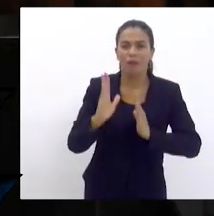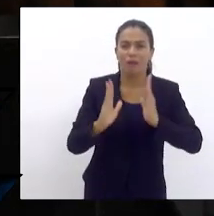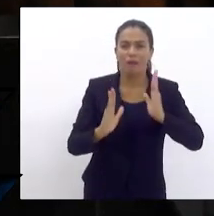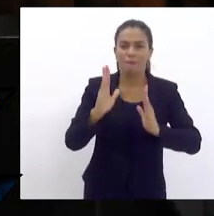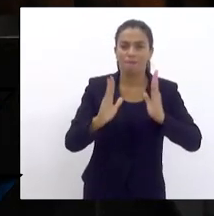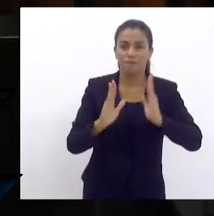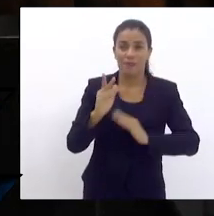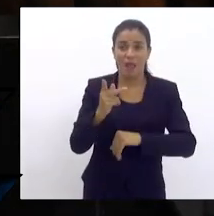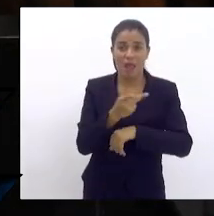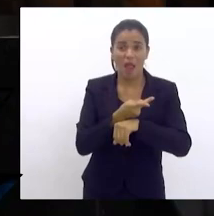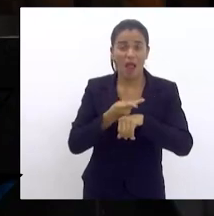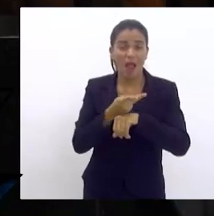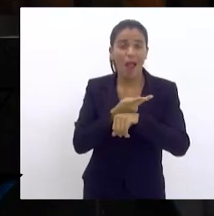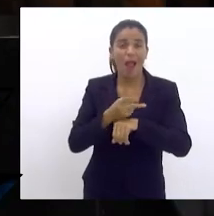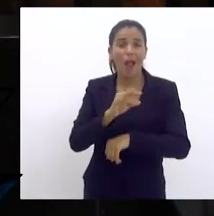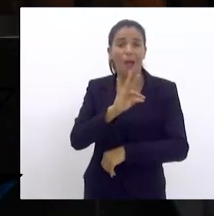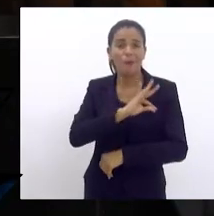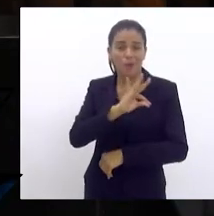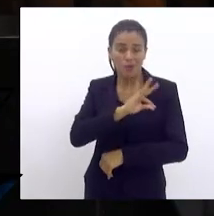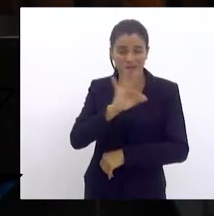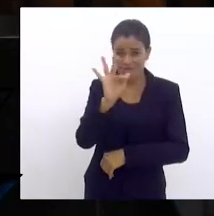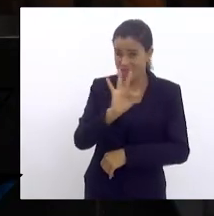aqui. Milhões em mala,